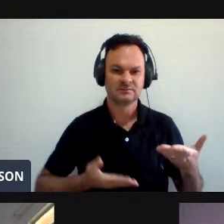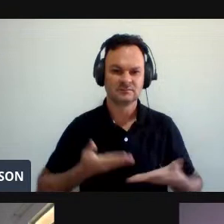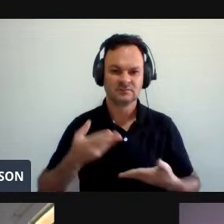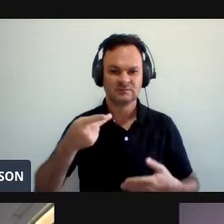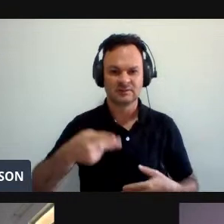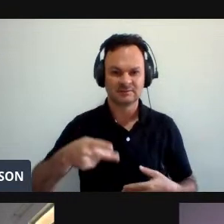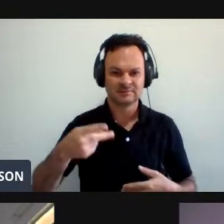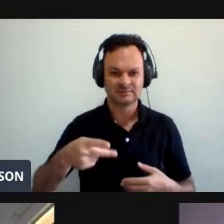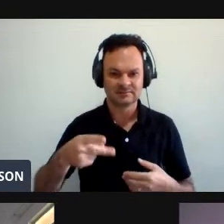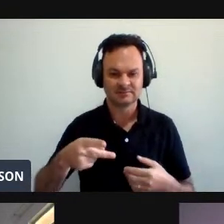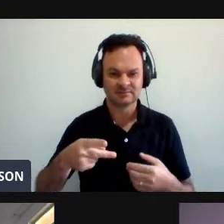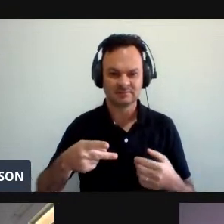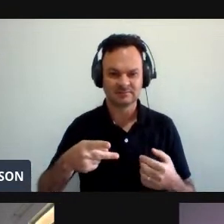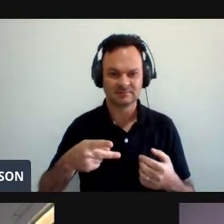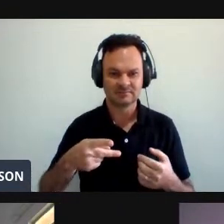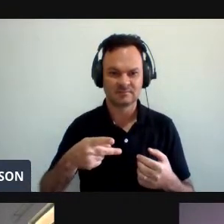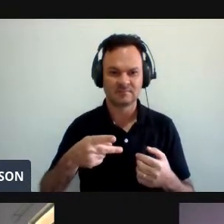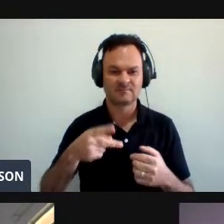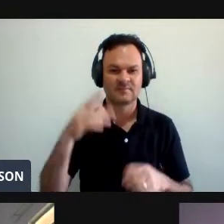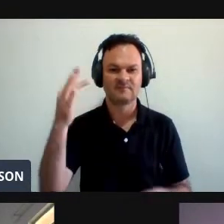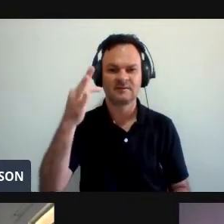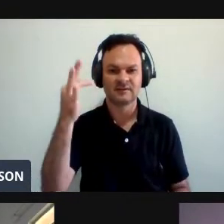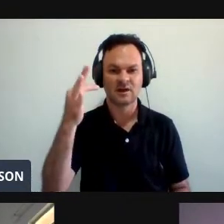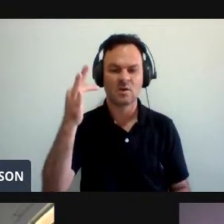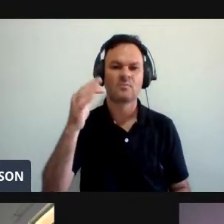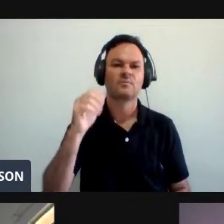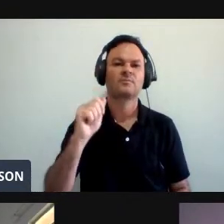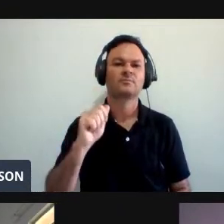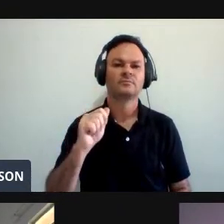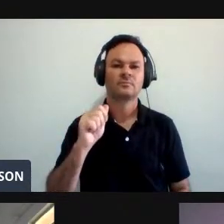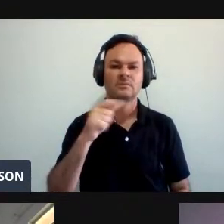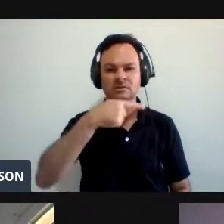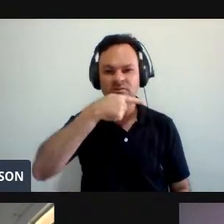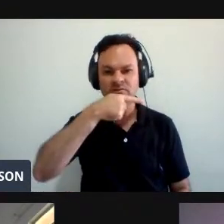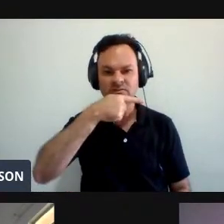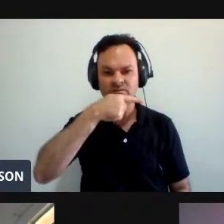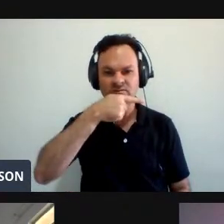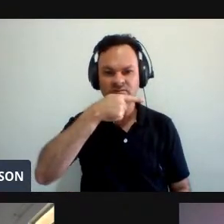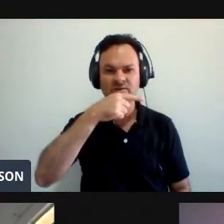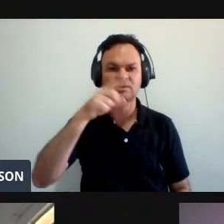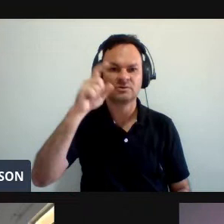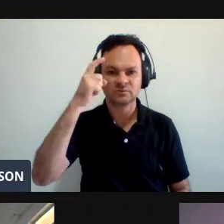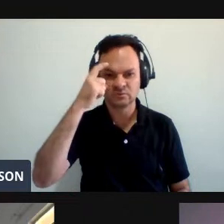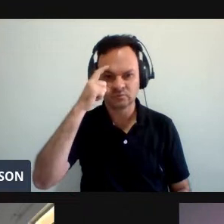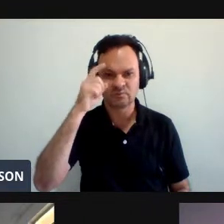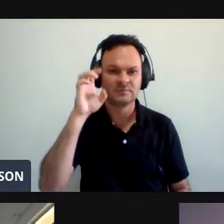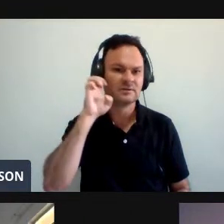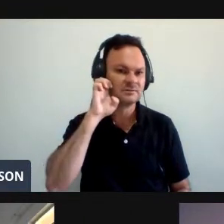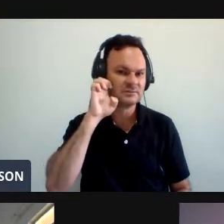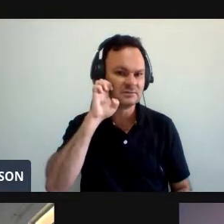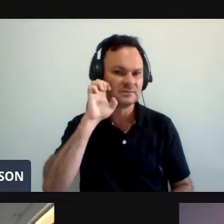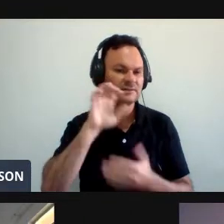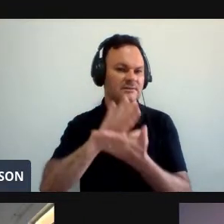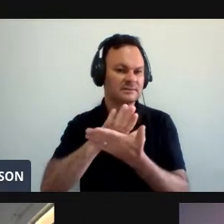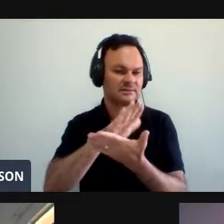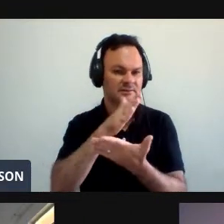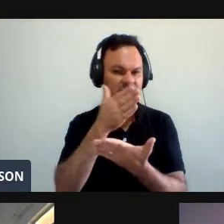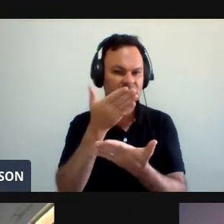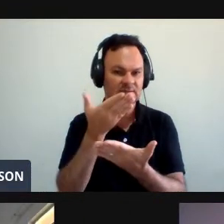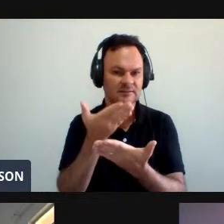Do Agrécio Pernambuco A Jason A Núbia A Elisandra Que aqui também estão